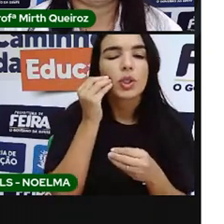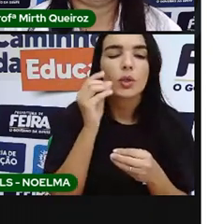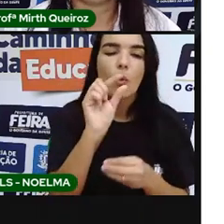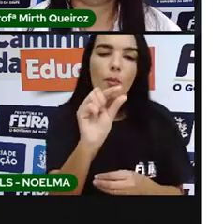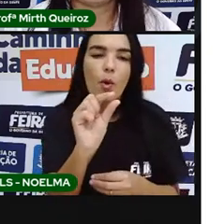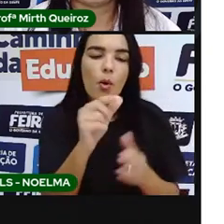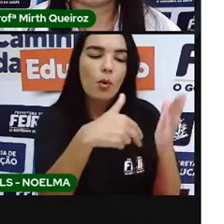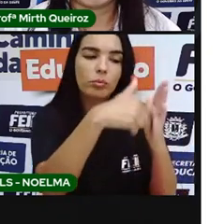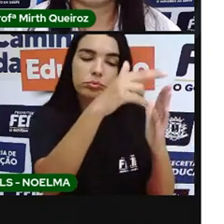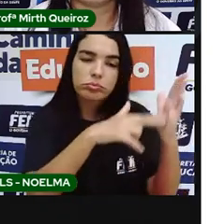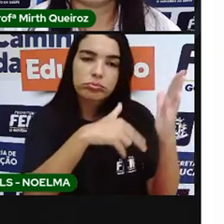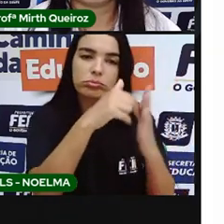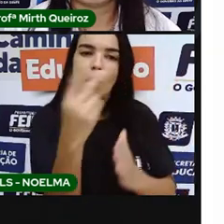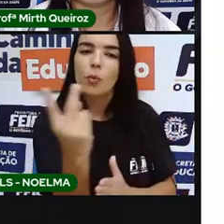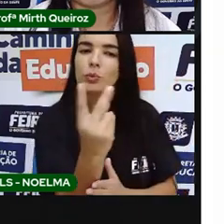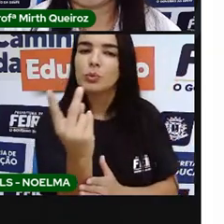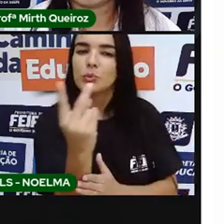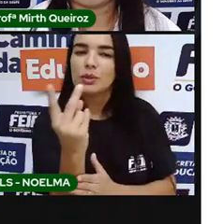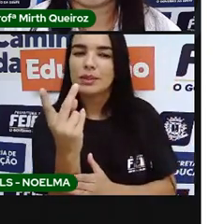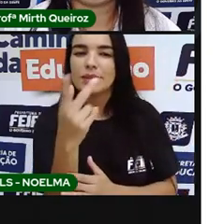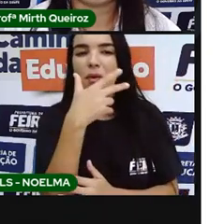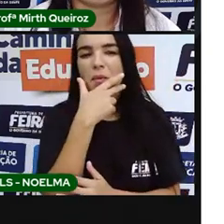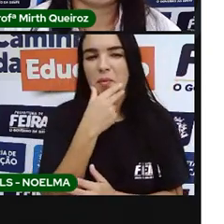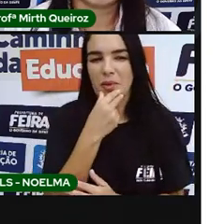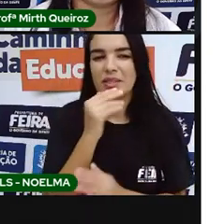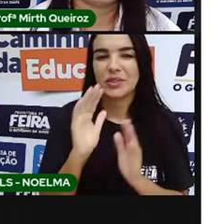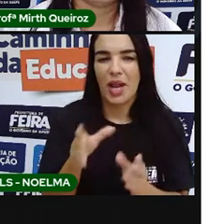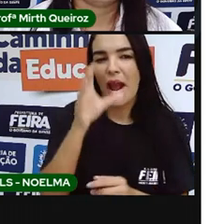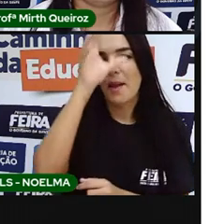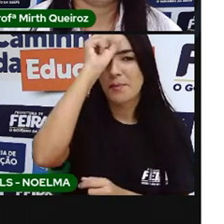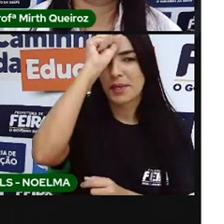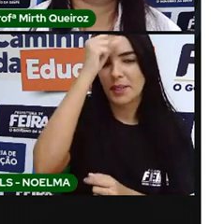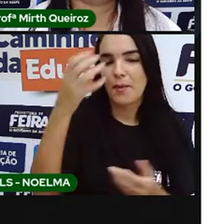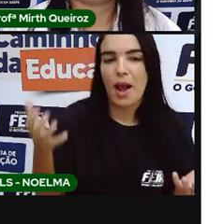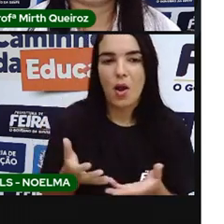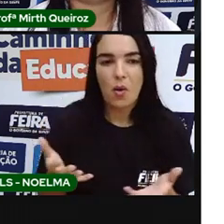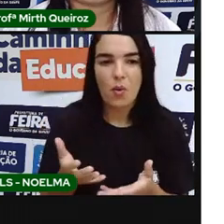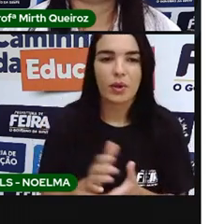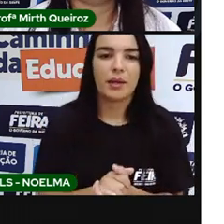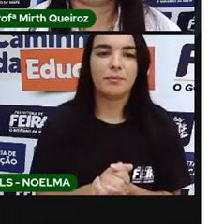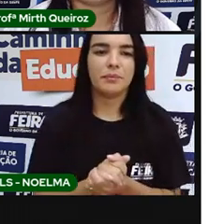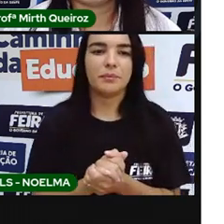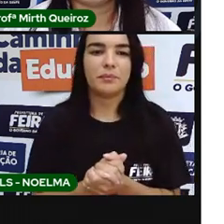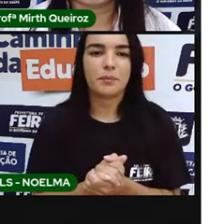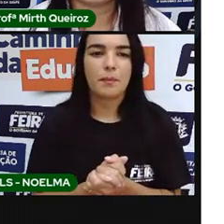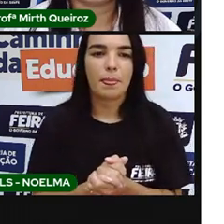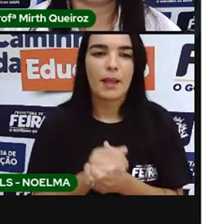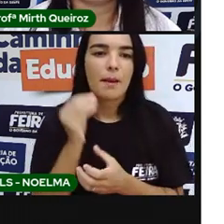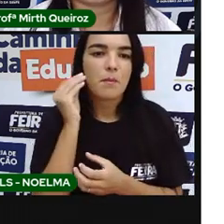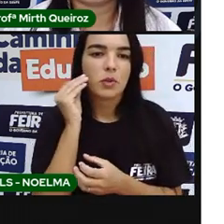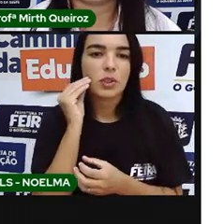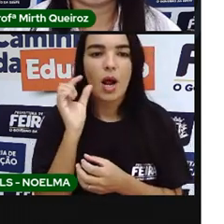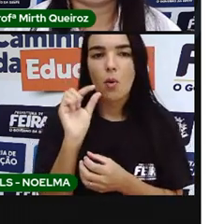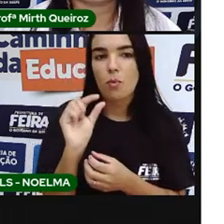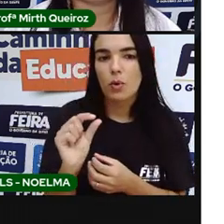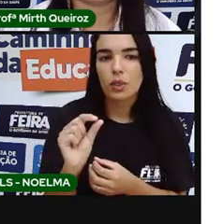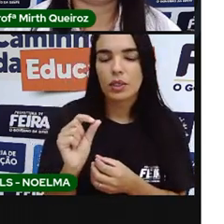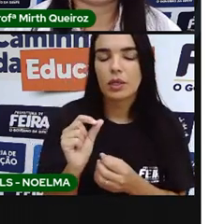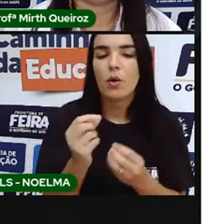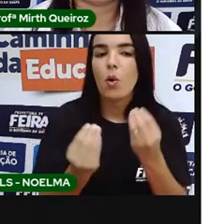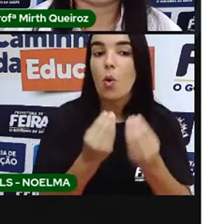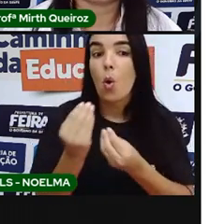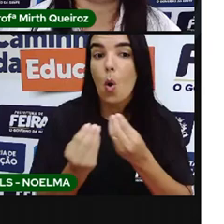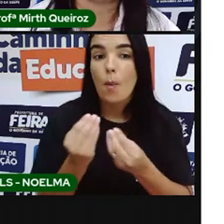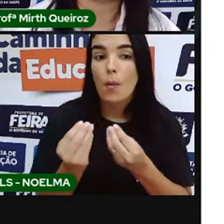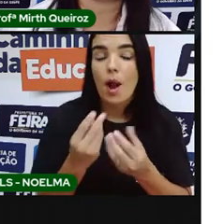um vídeo, né? Do Quintal da Cultura, onde retrata um pouquinho melhor as obras de